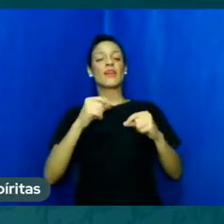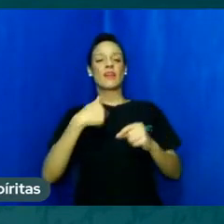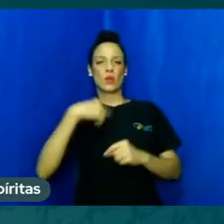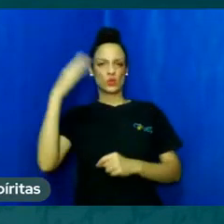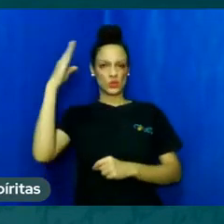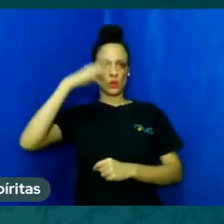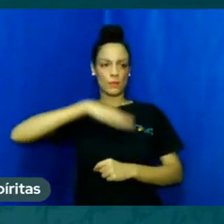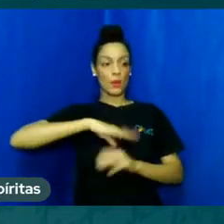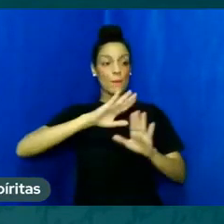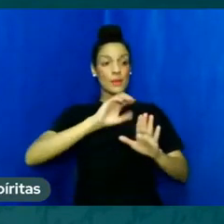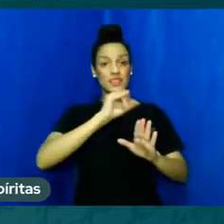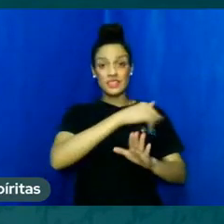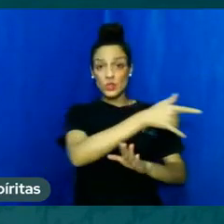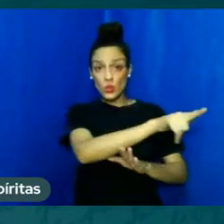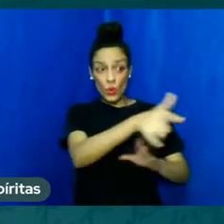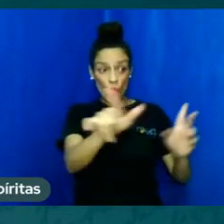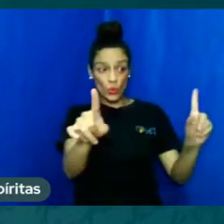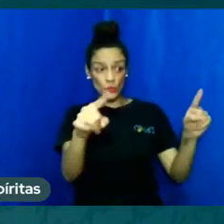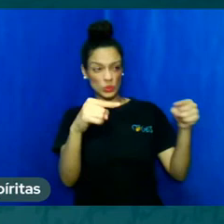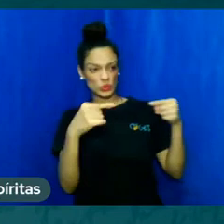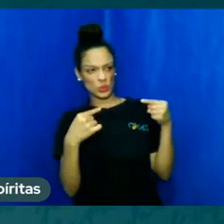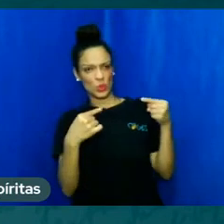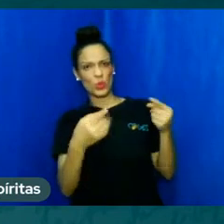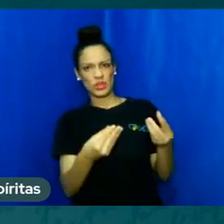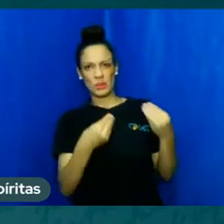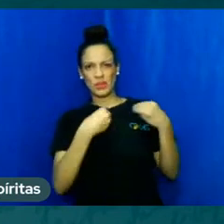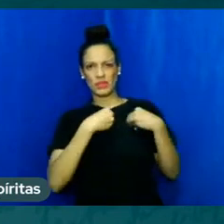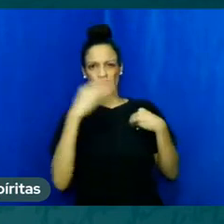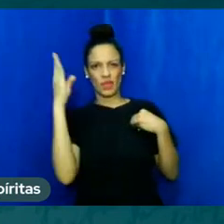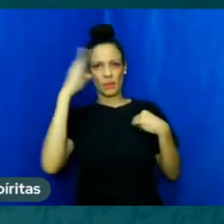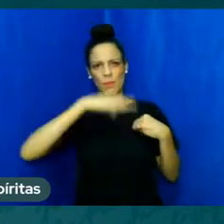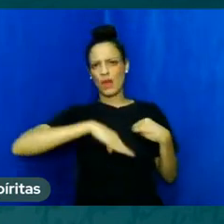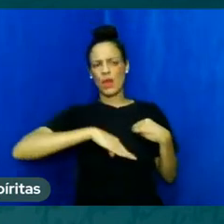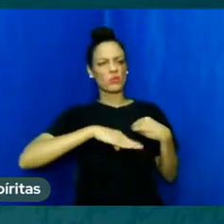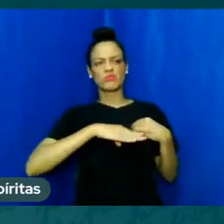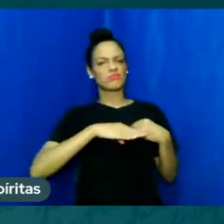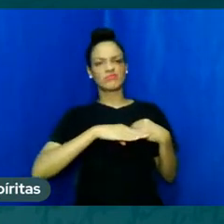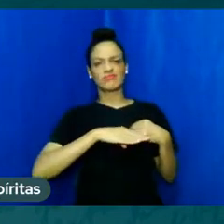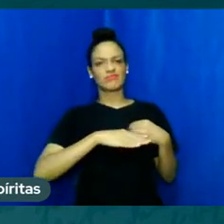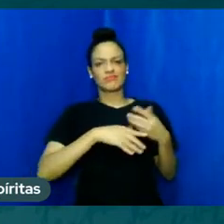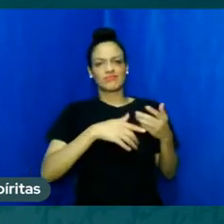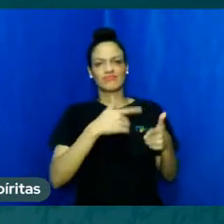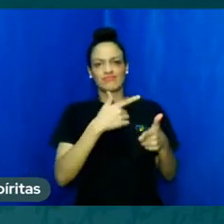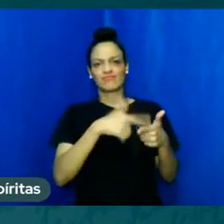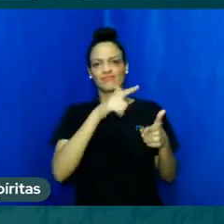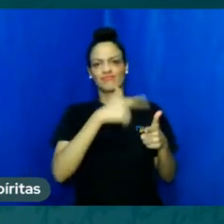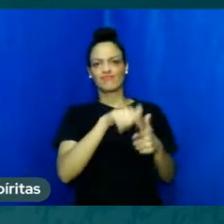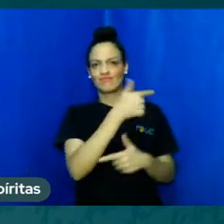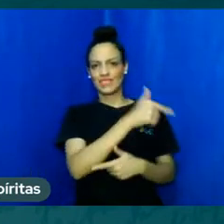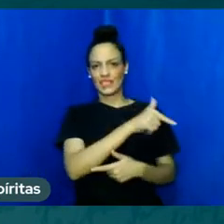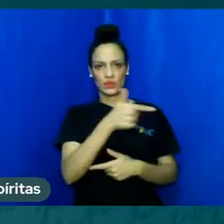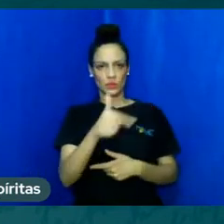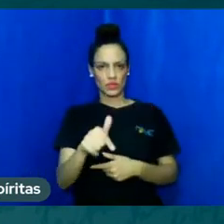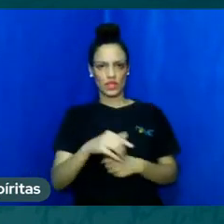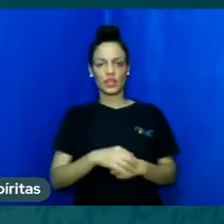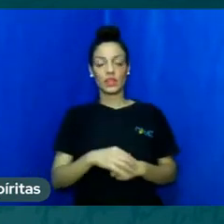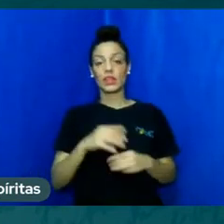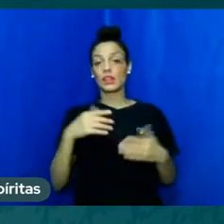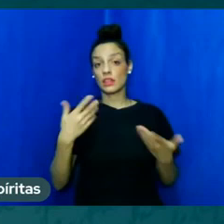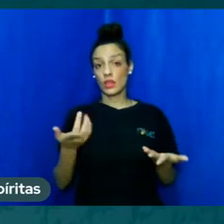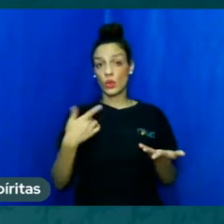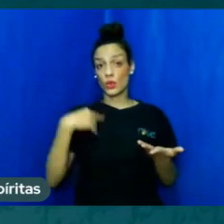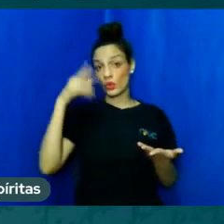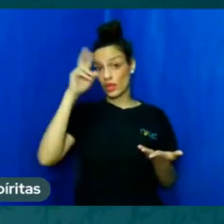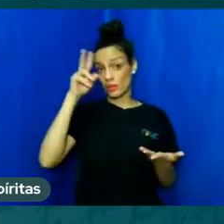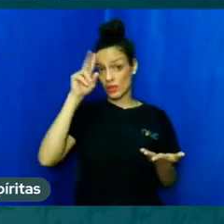mal simplesmente me fará o mal se eu fizer o mal então me lembrou muito essa frase de Dona Joana de Ângeles